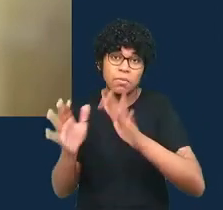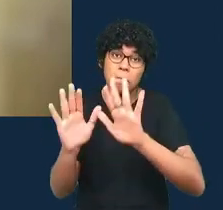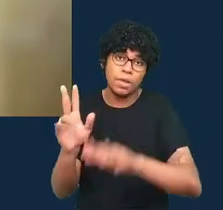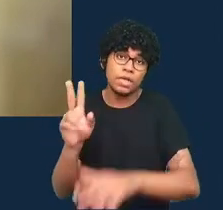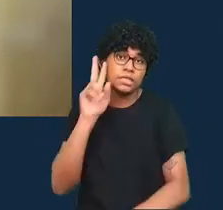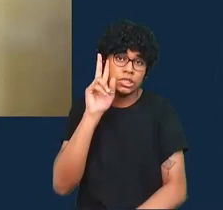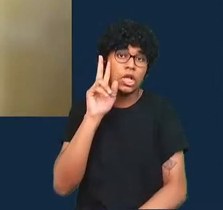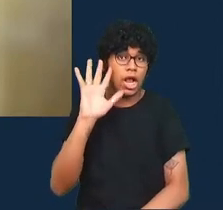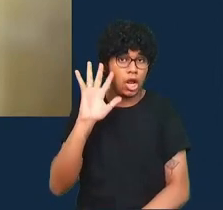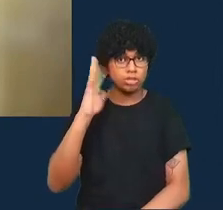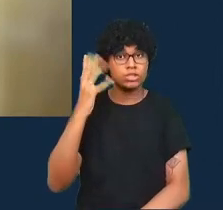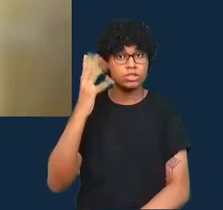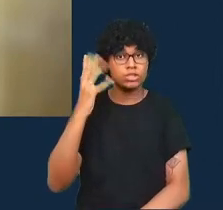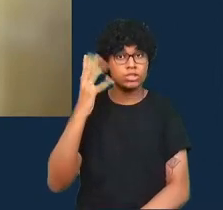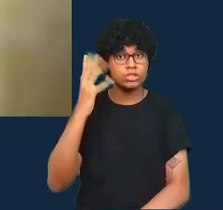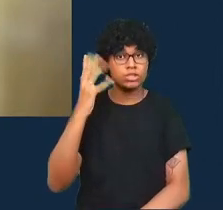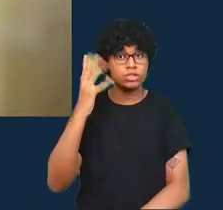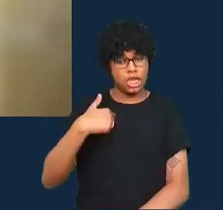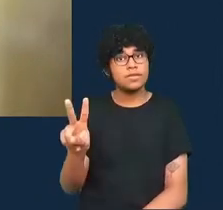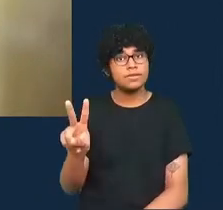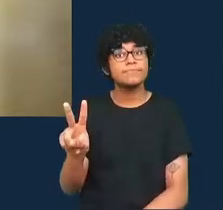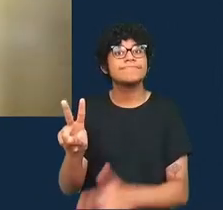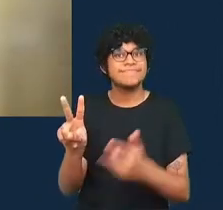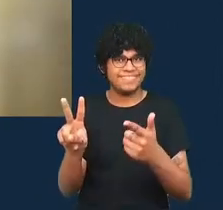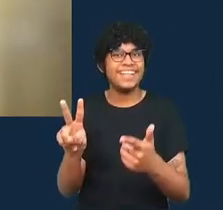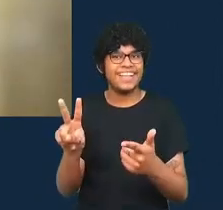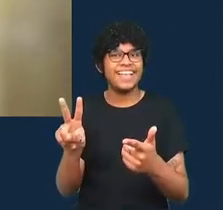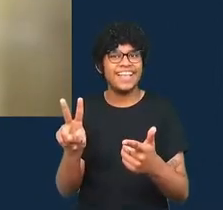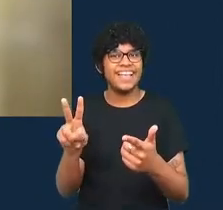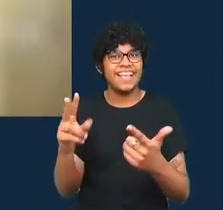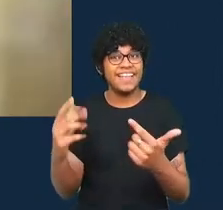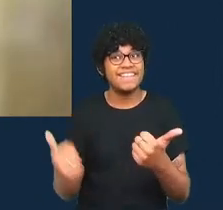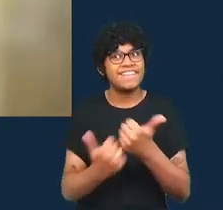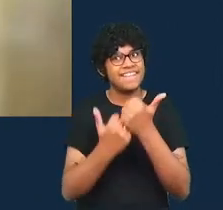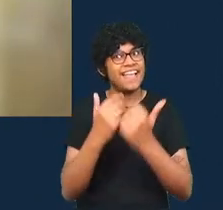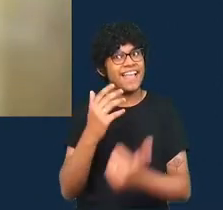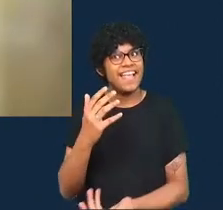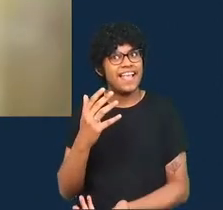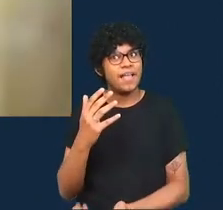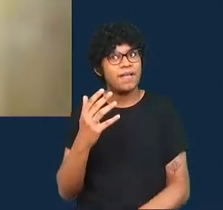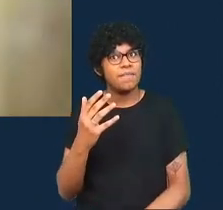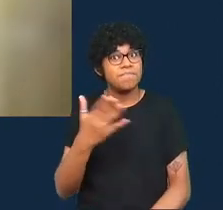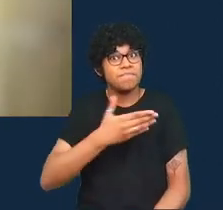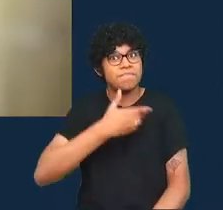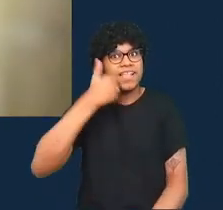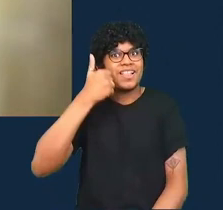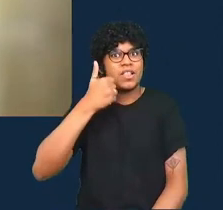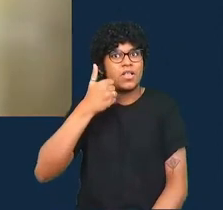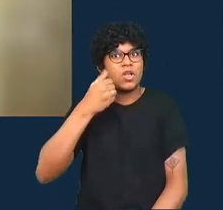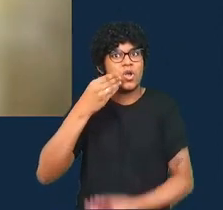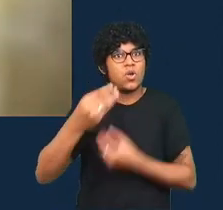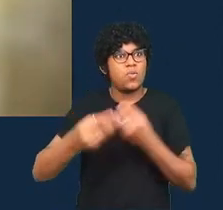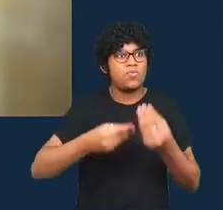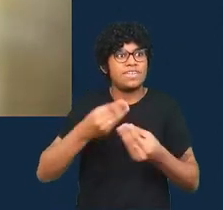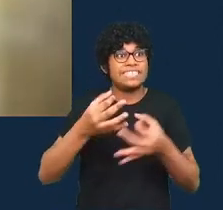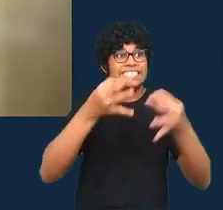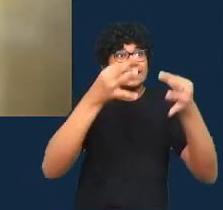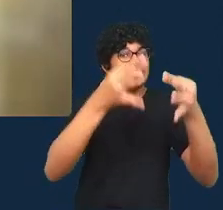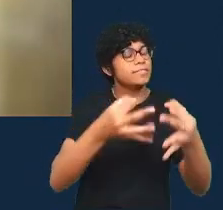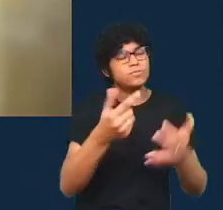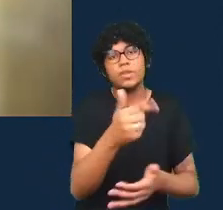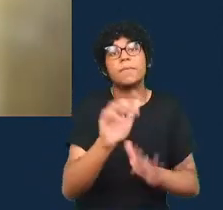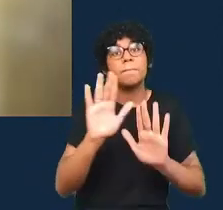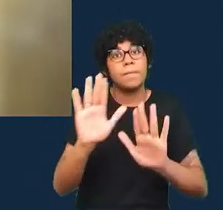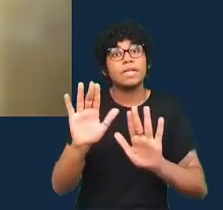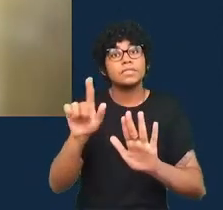eu estava lá e eu vi então isso ajuda a fugir um pouquinho desse problema da incerteza sempre que a gente tenta